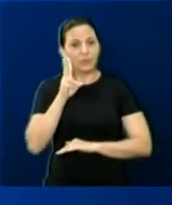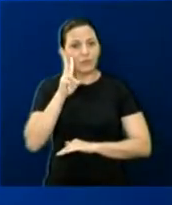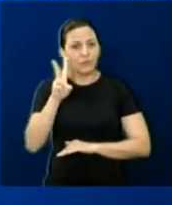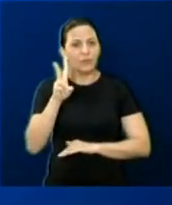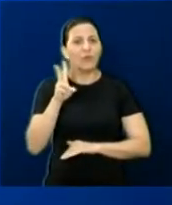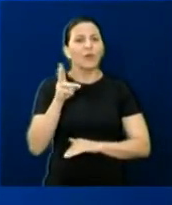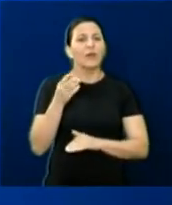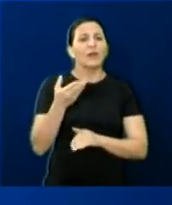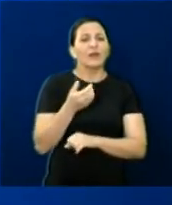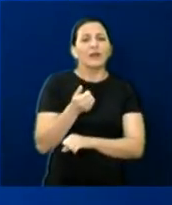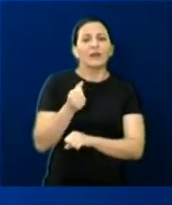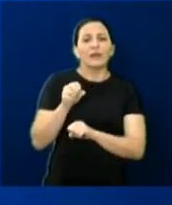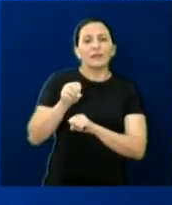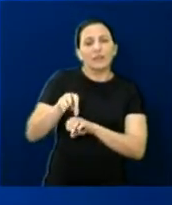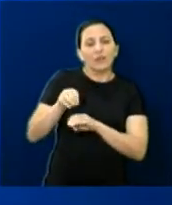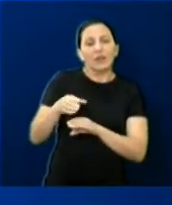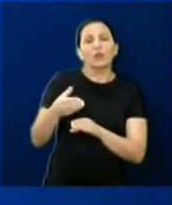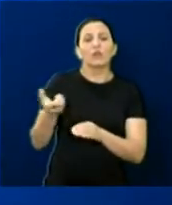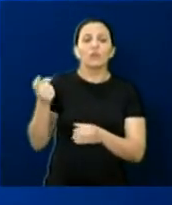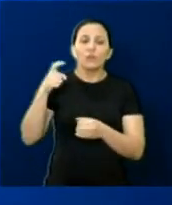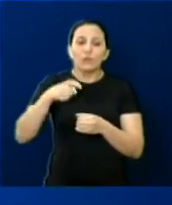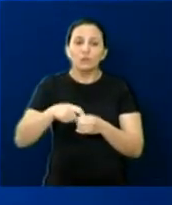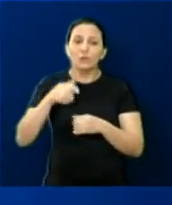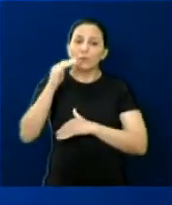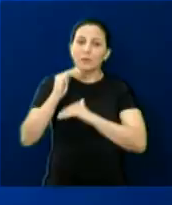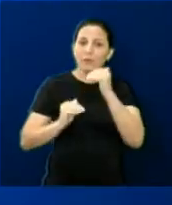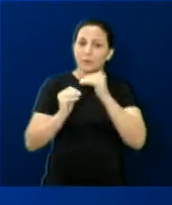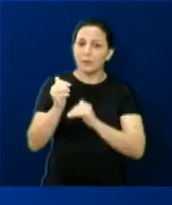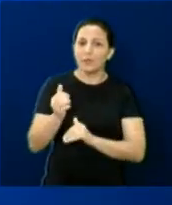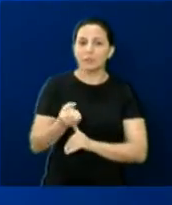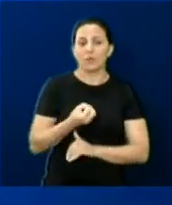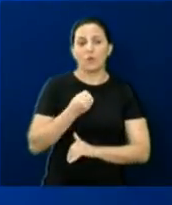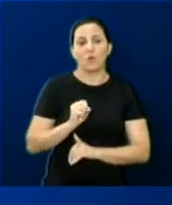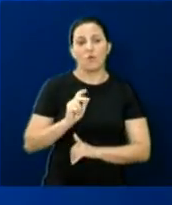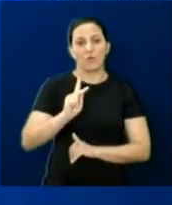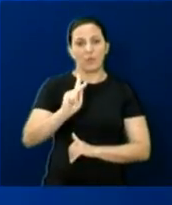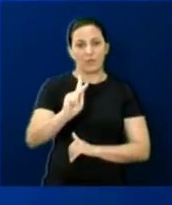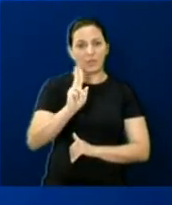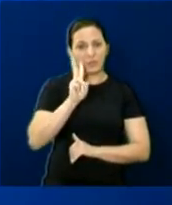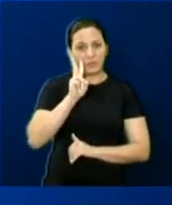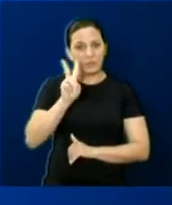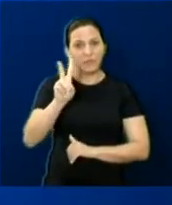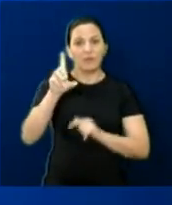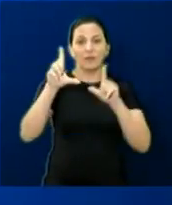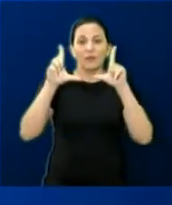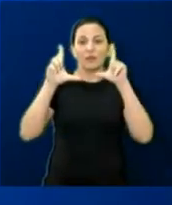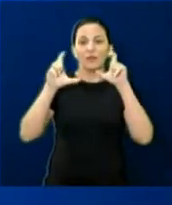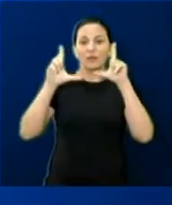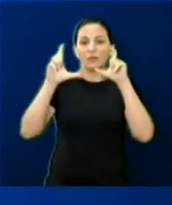de hidroginástica realmente voltaram. Como vocês podem ver nas fotos,